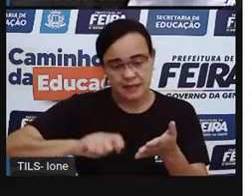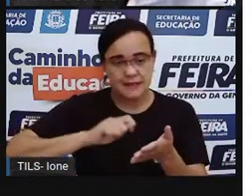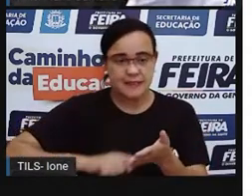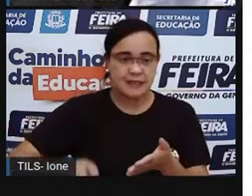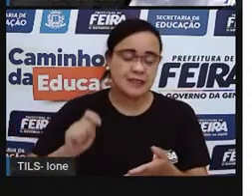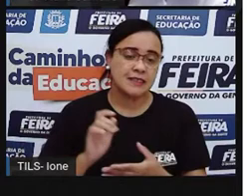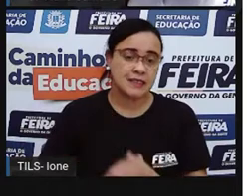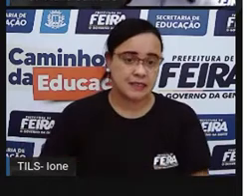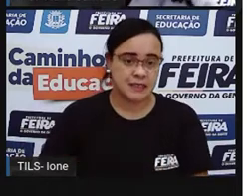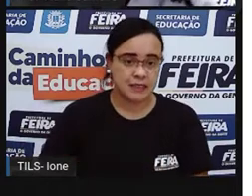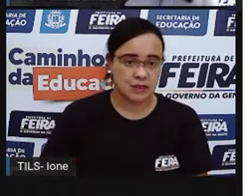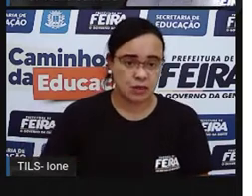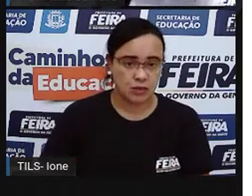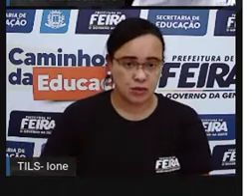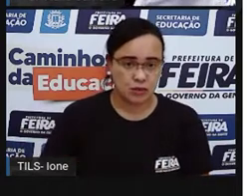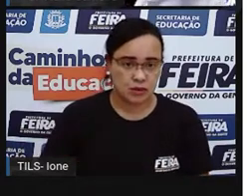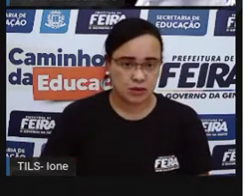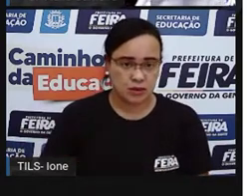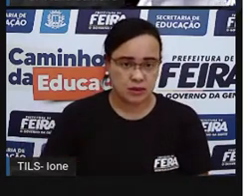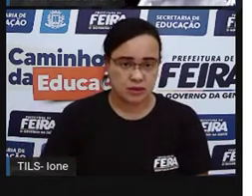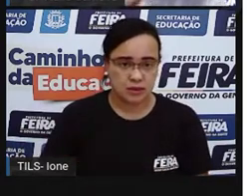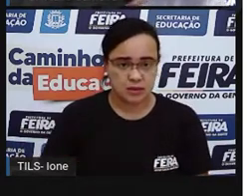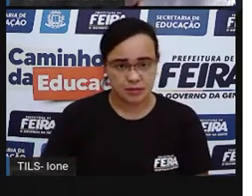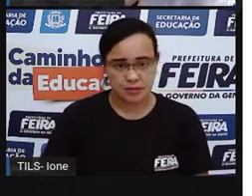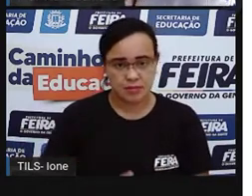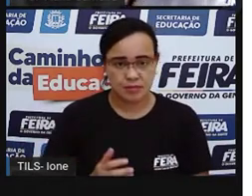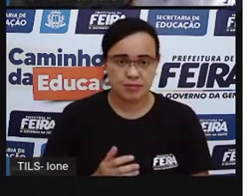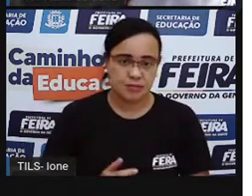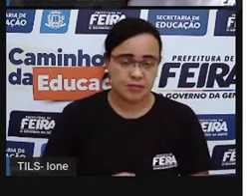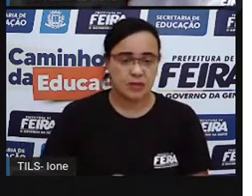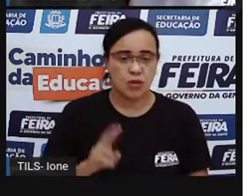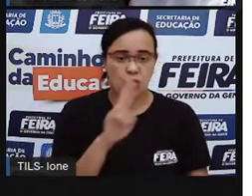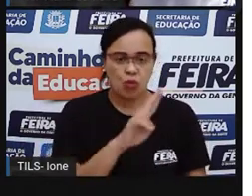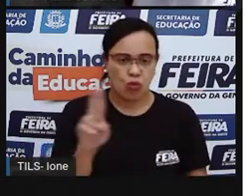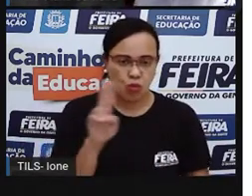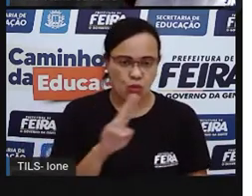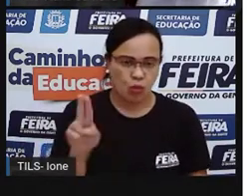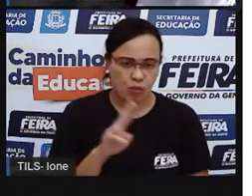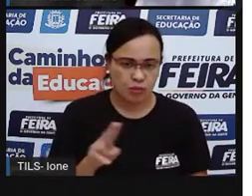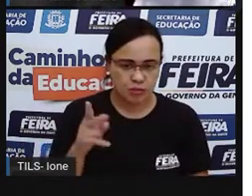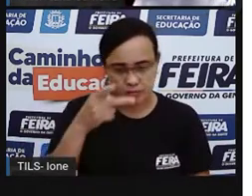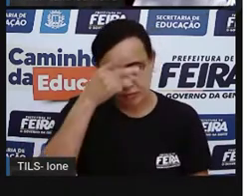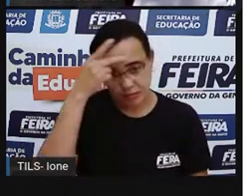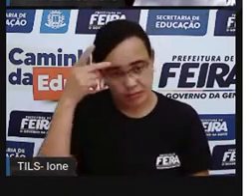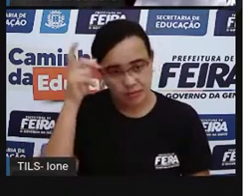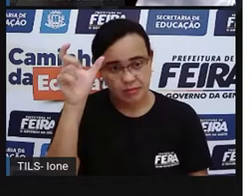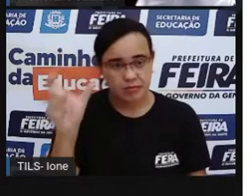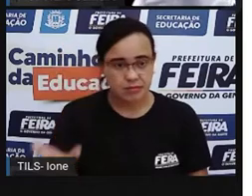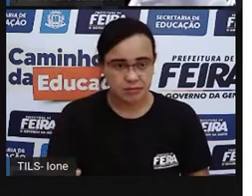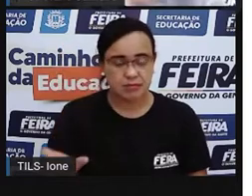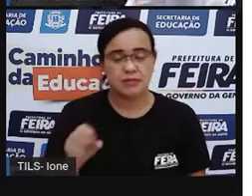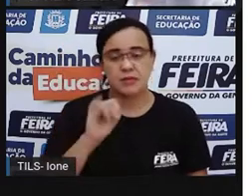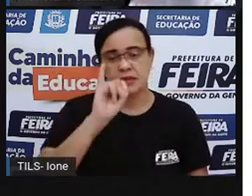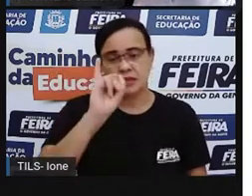-Bellinghausen. Olha que nome diferente, né? Ingrid